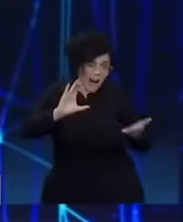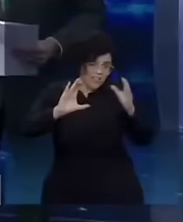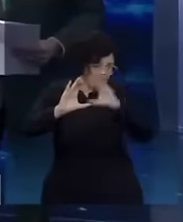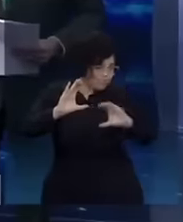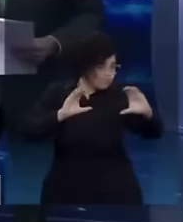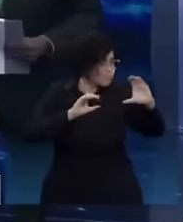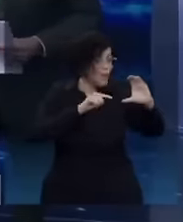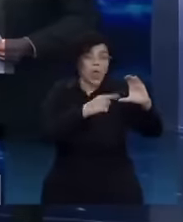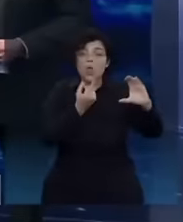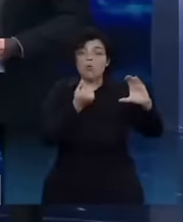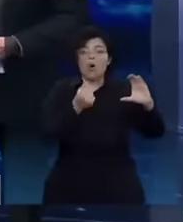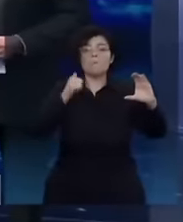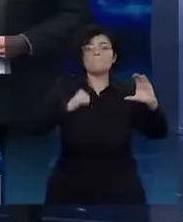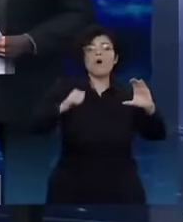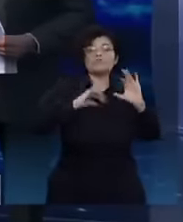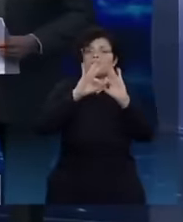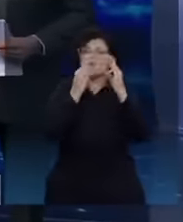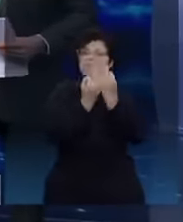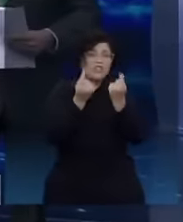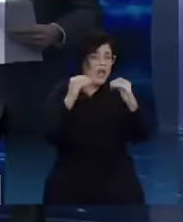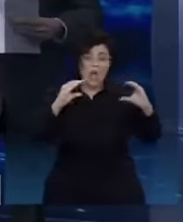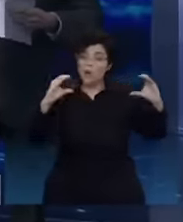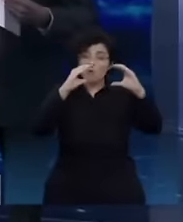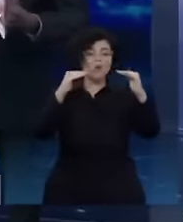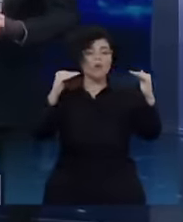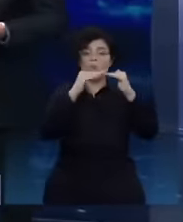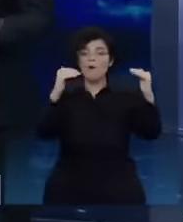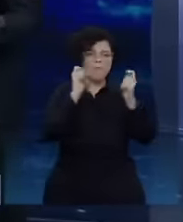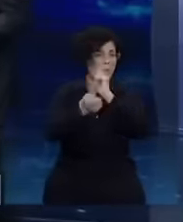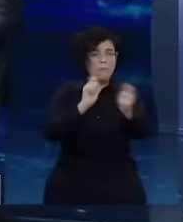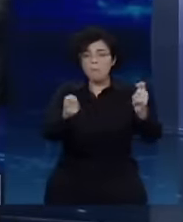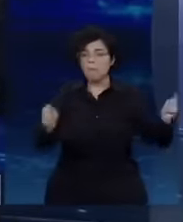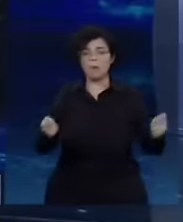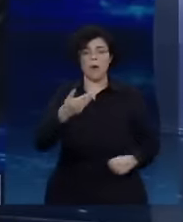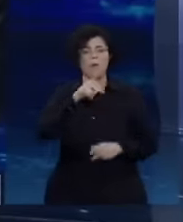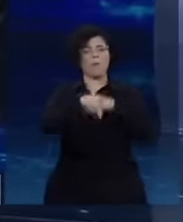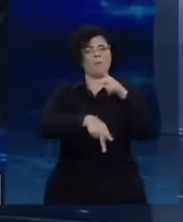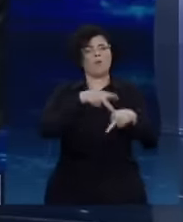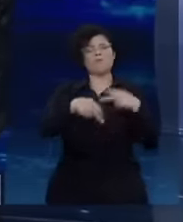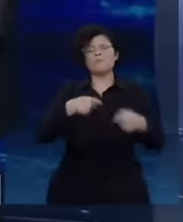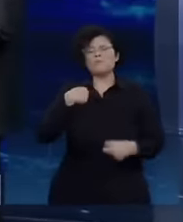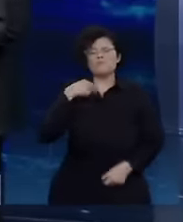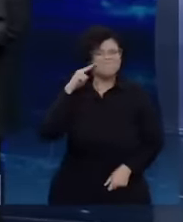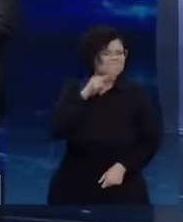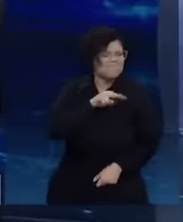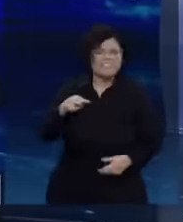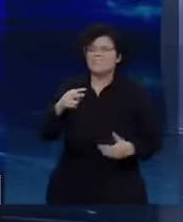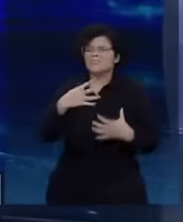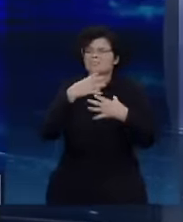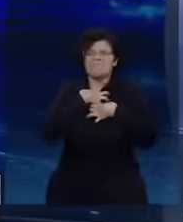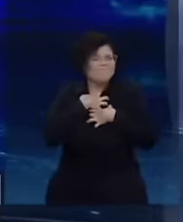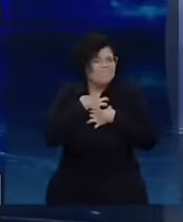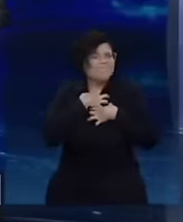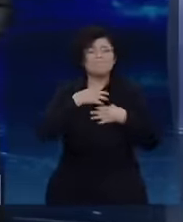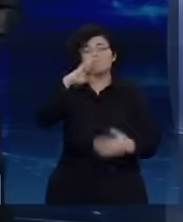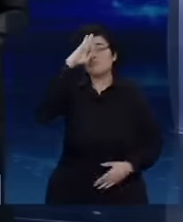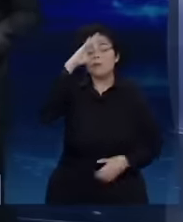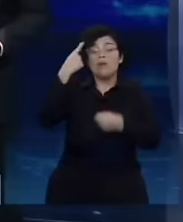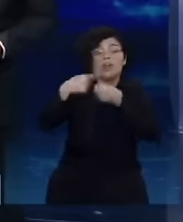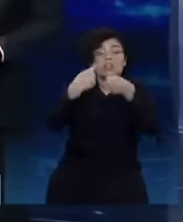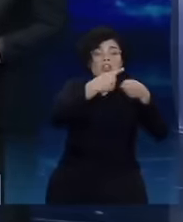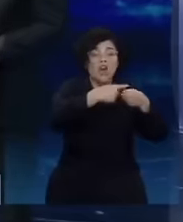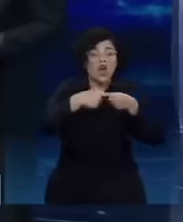Eu tinha vergonha de ver as pessoas mais humildes, especial do Nordeste, do interior do Nordeste,